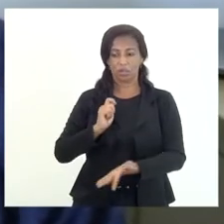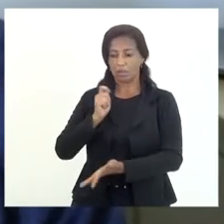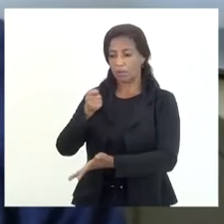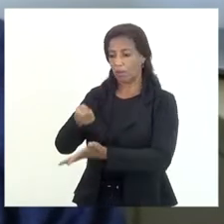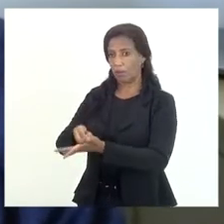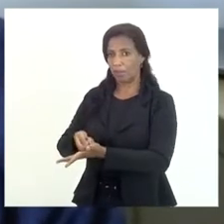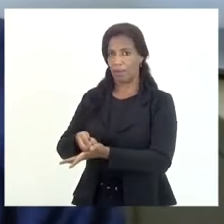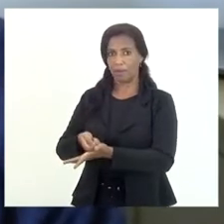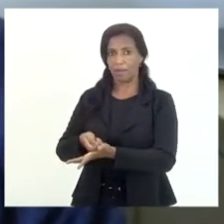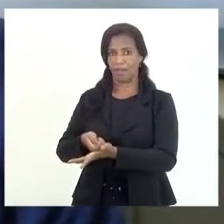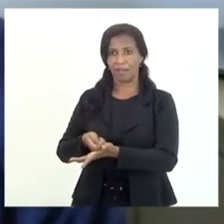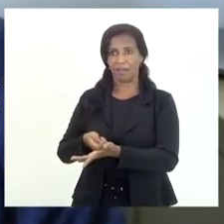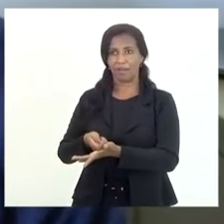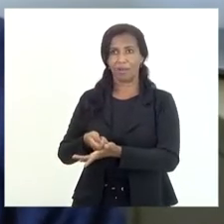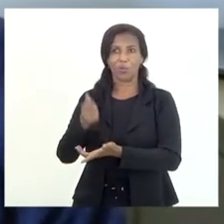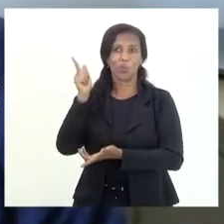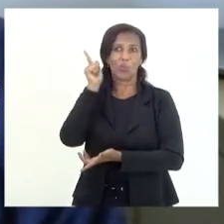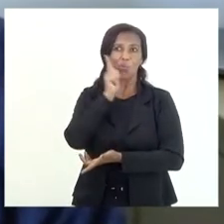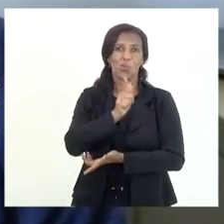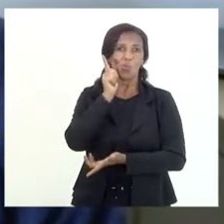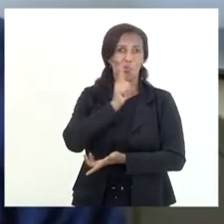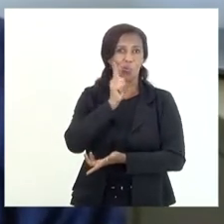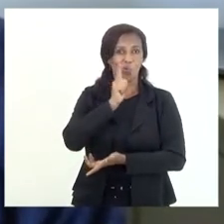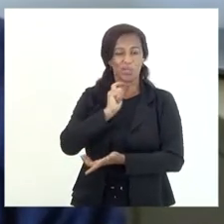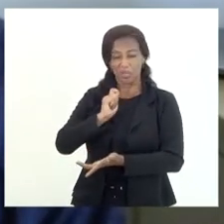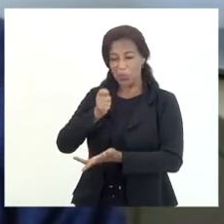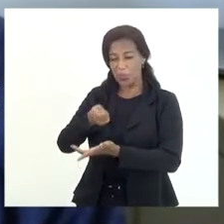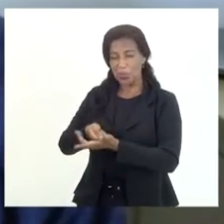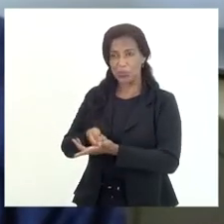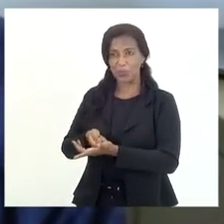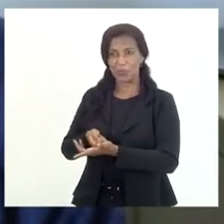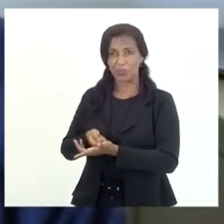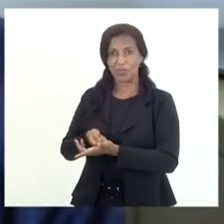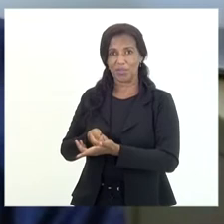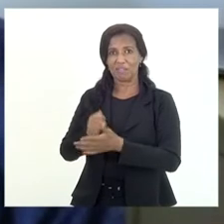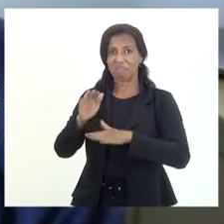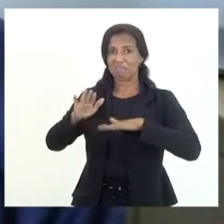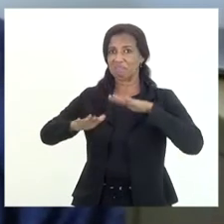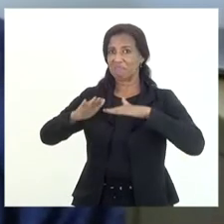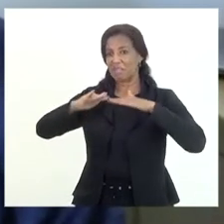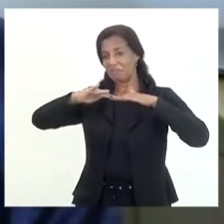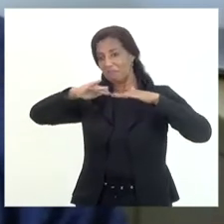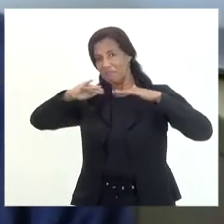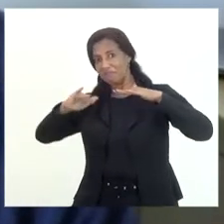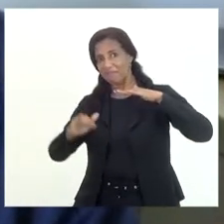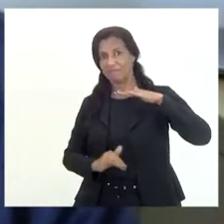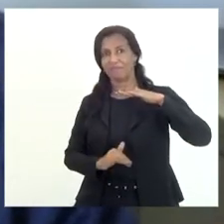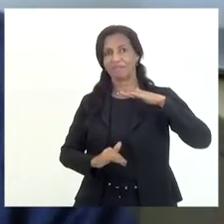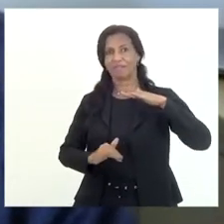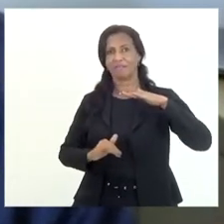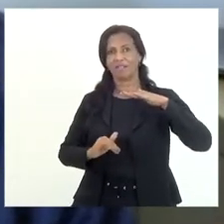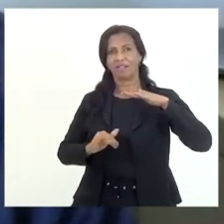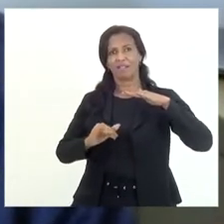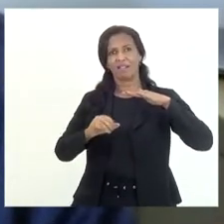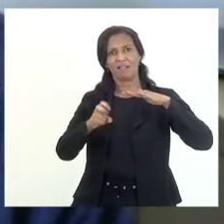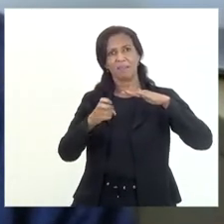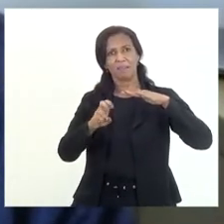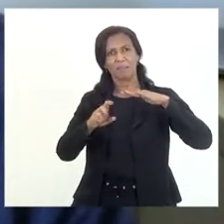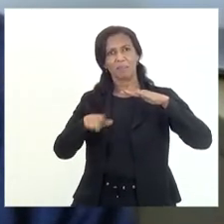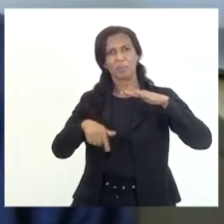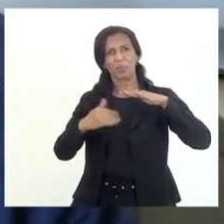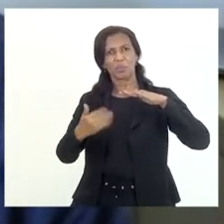só vai conseguir êxito na cobrança em algo inferior a meio por cento